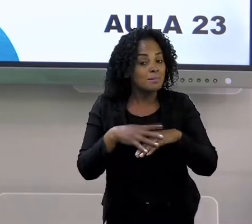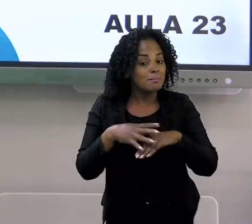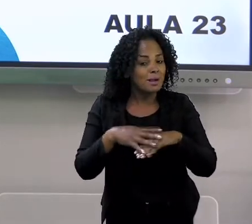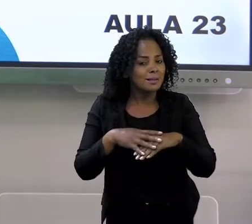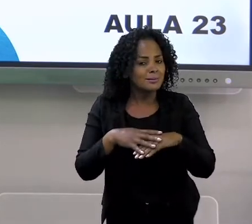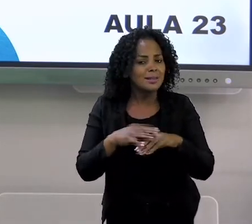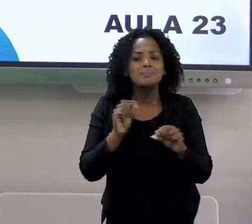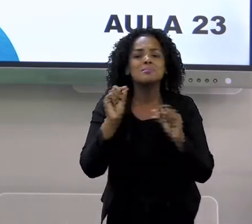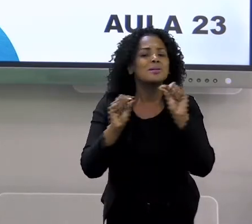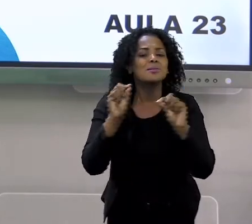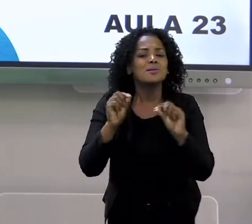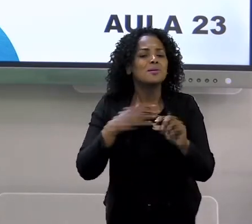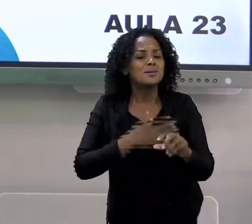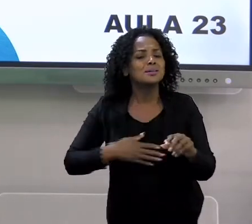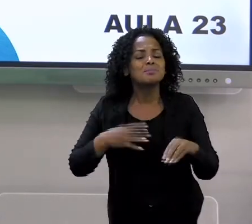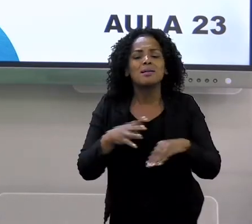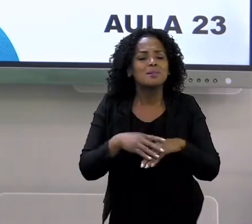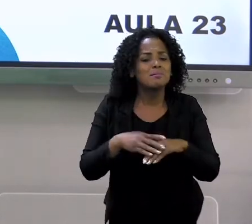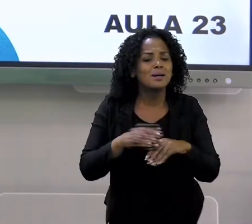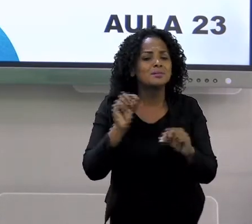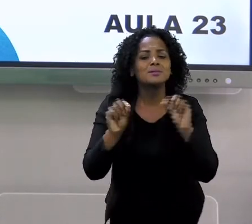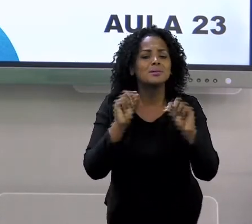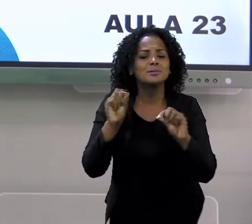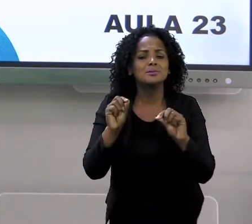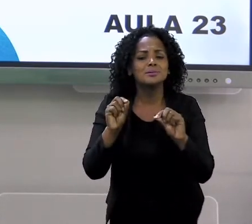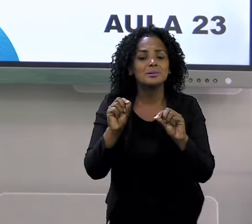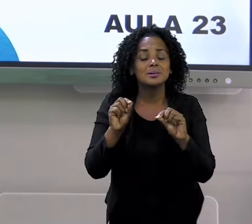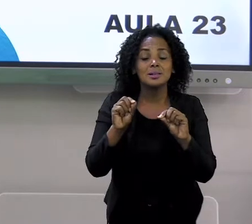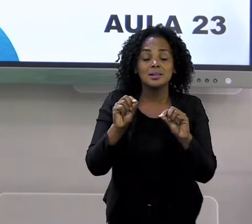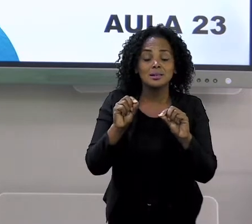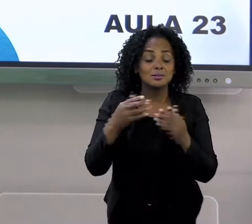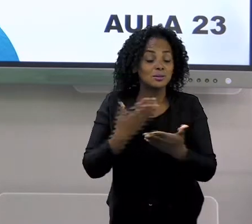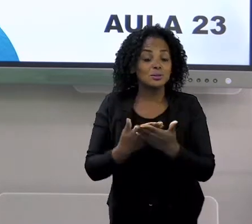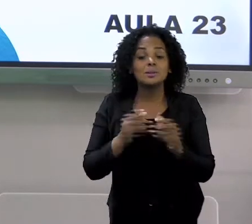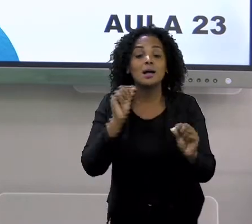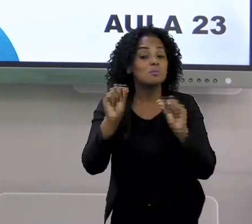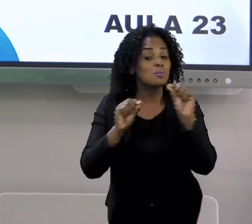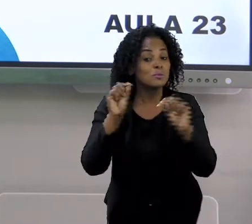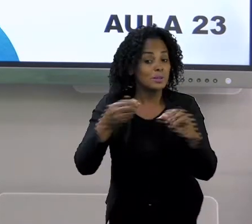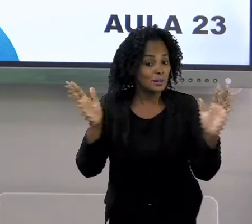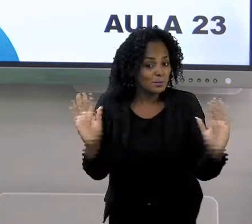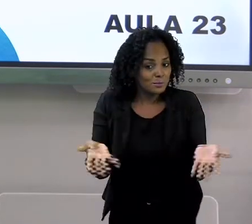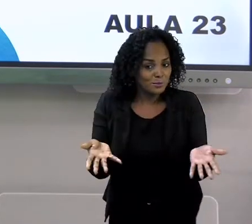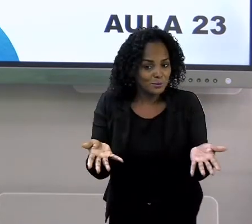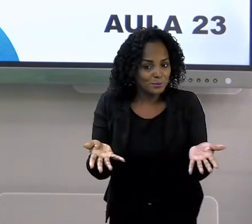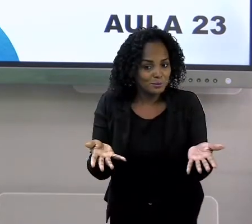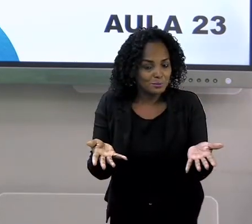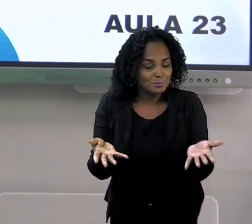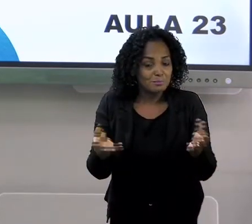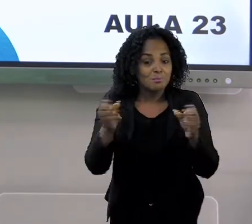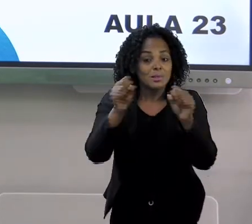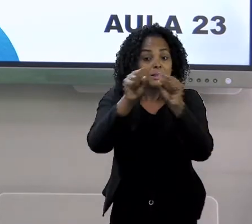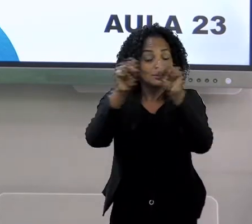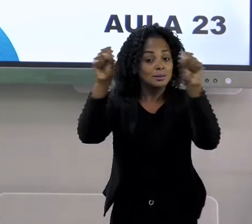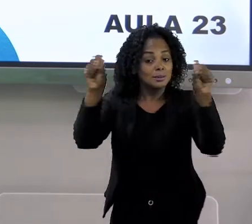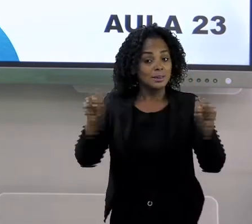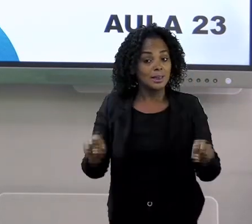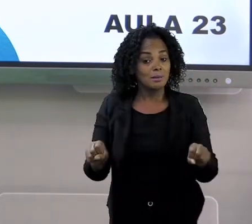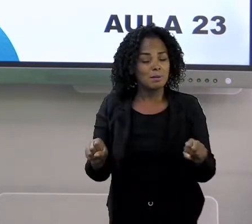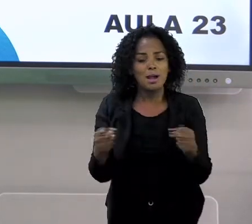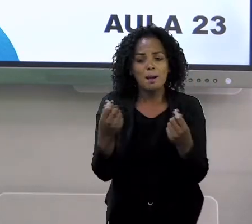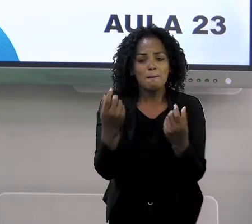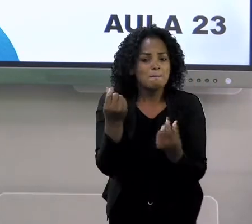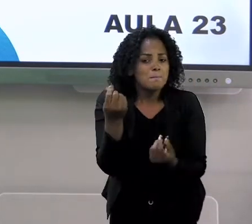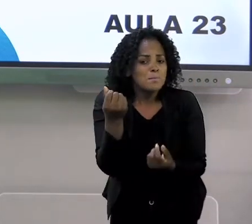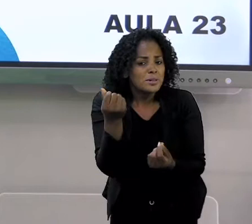gosta de matemática em casa? E o que queríamos trabalhar na matemática hoje? Sistema monetário.